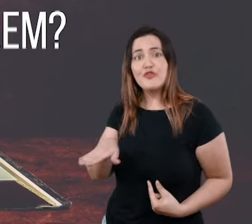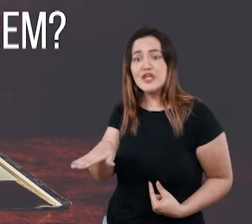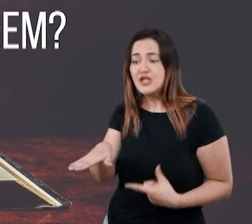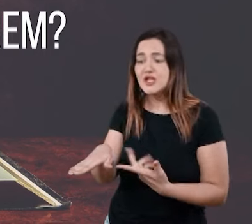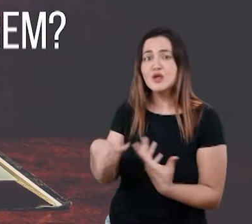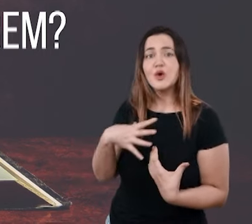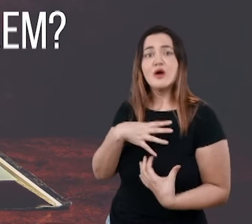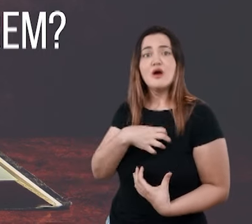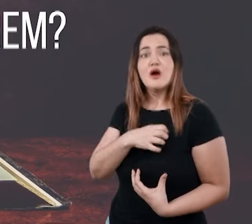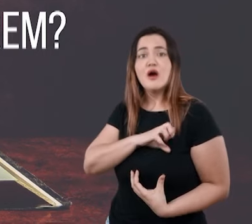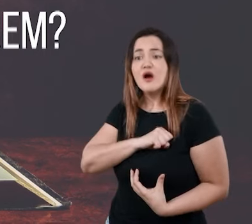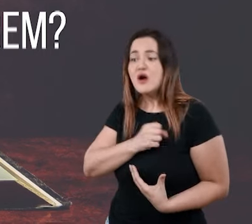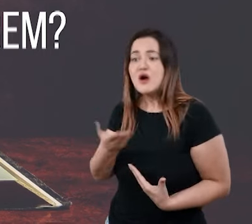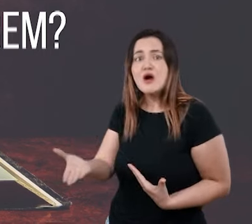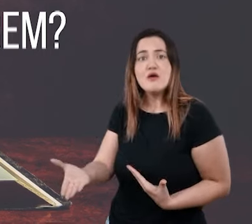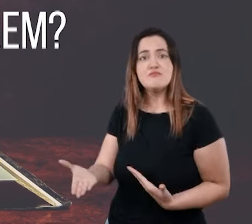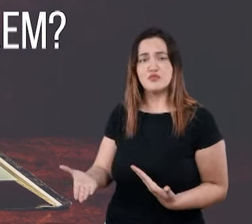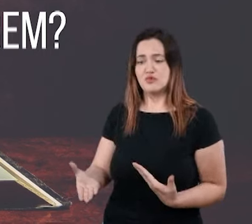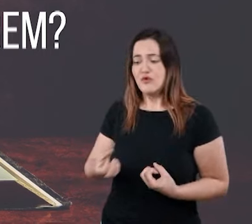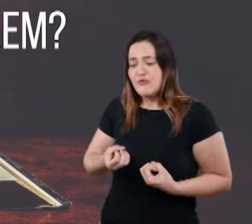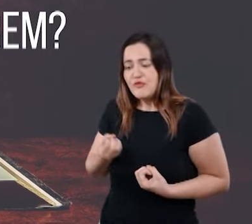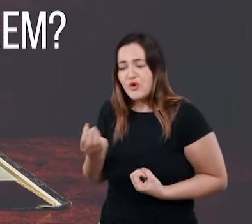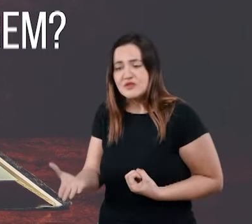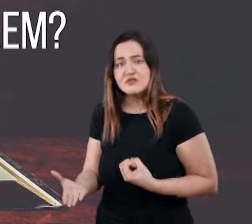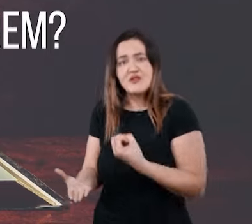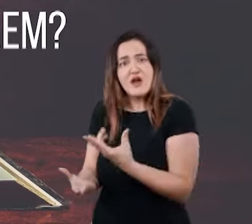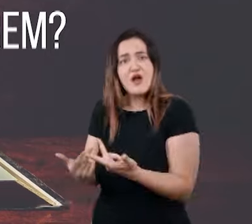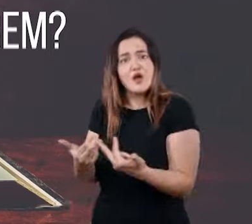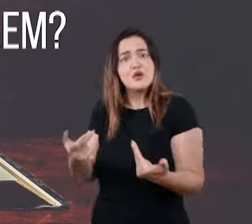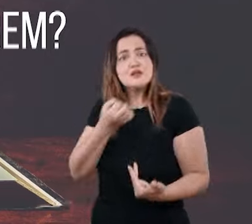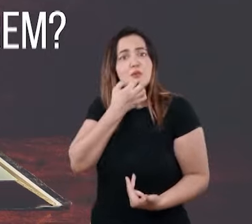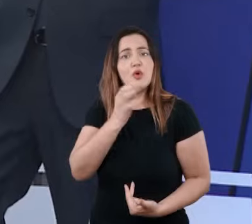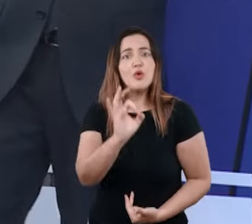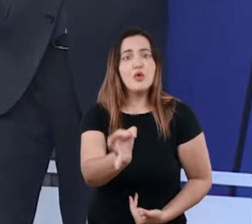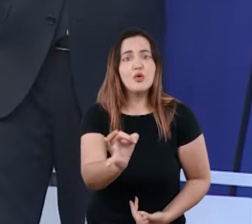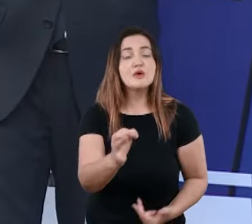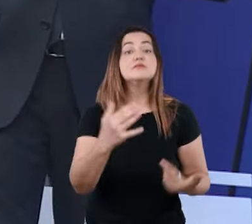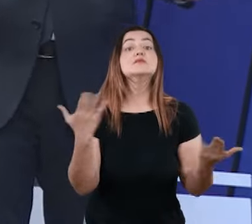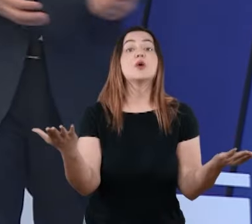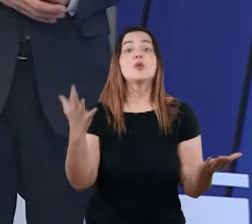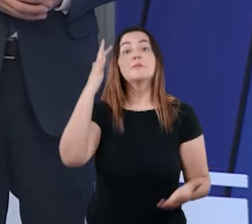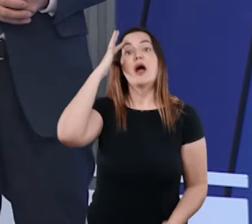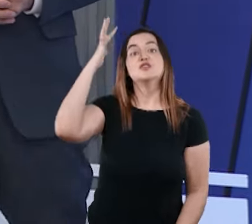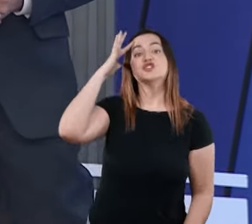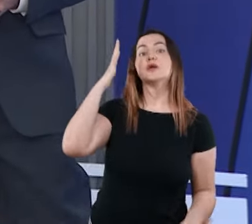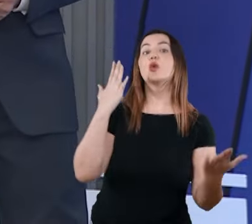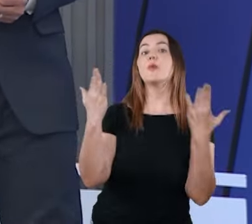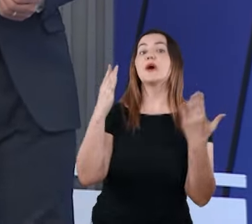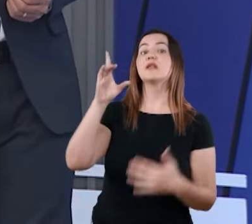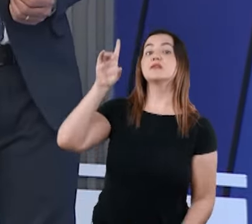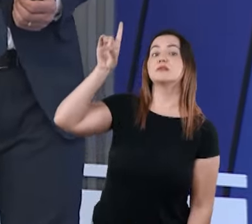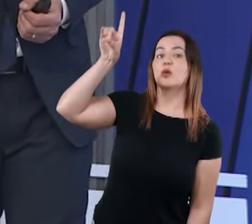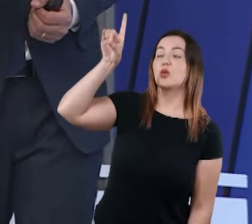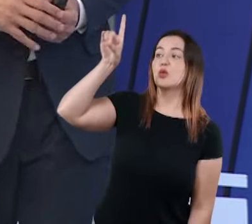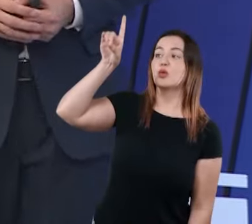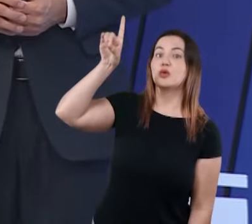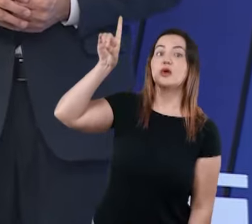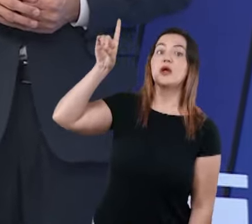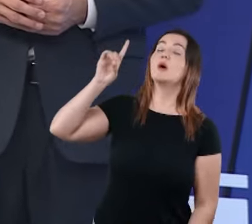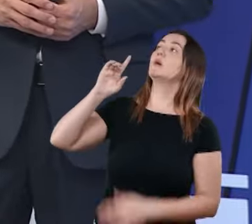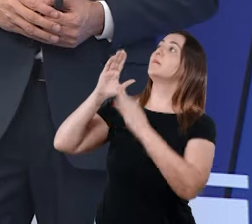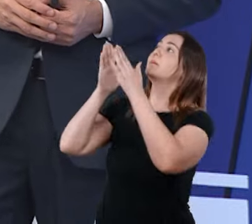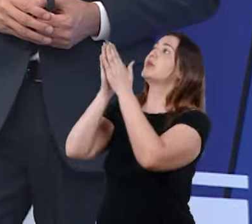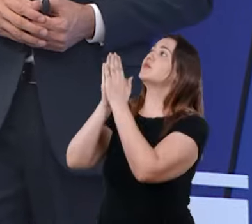está nos céus, dará coisas boas aos que lhe pedirem. Deus nos ama. Deus te ama.